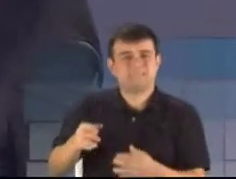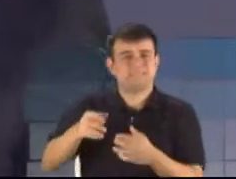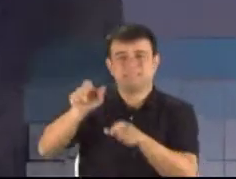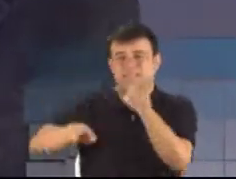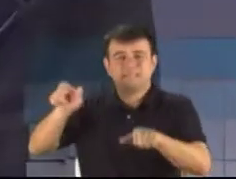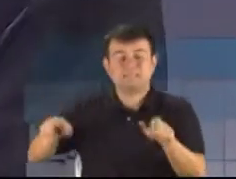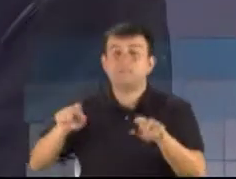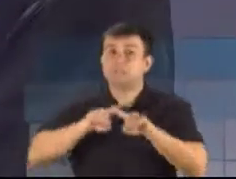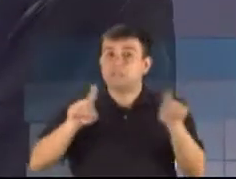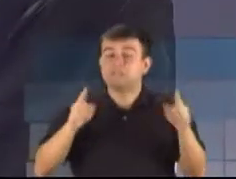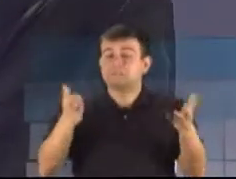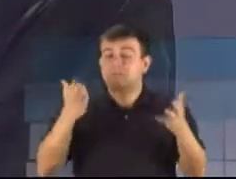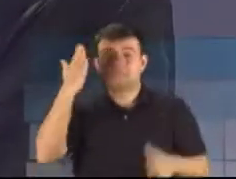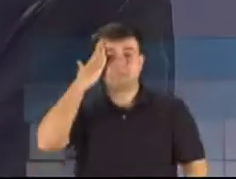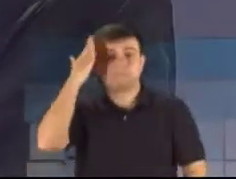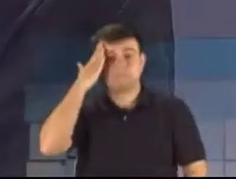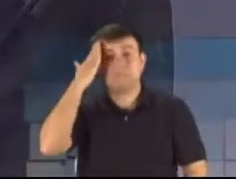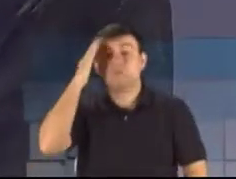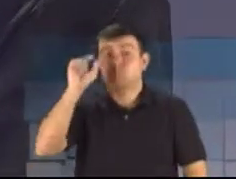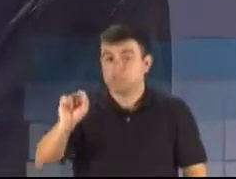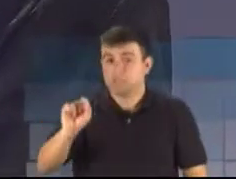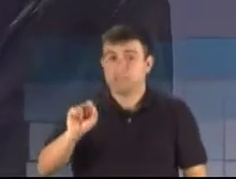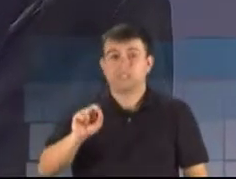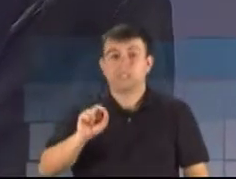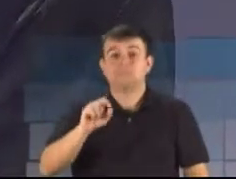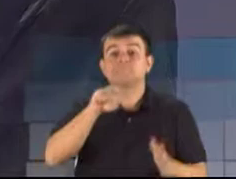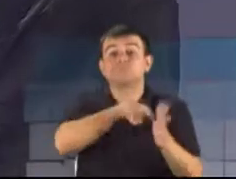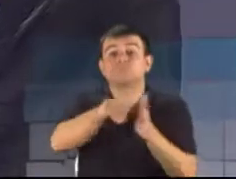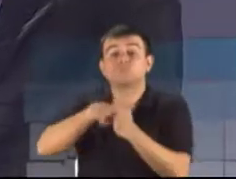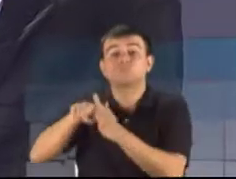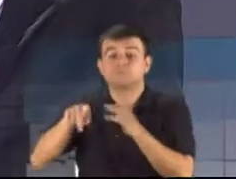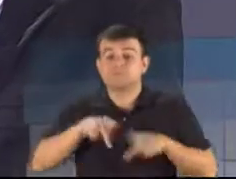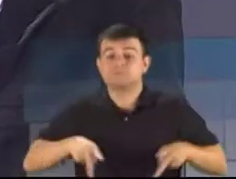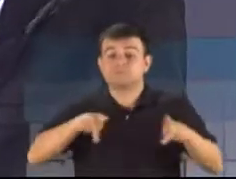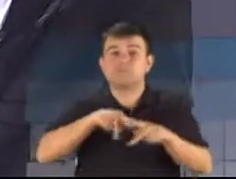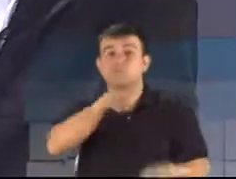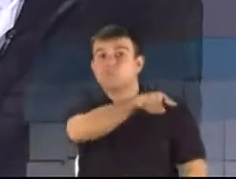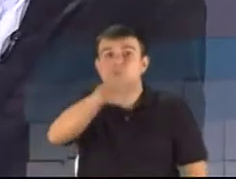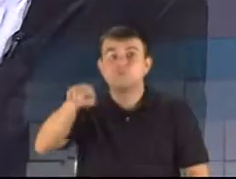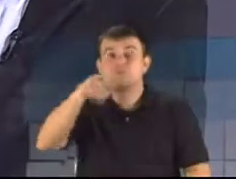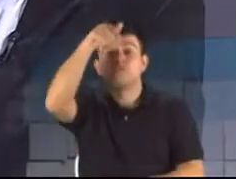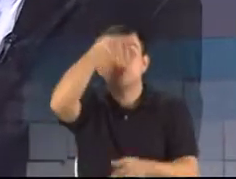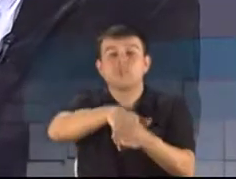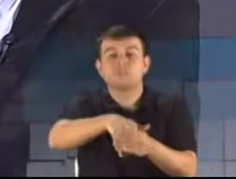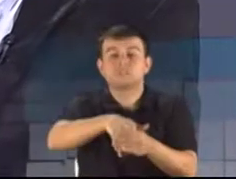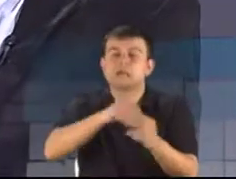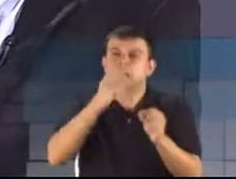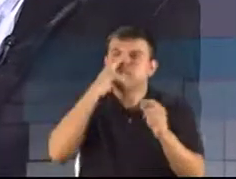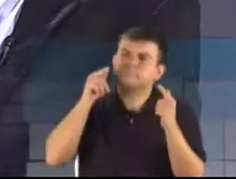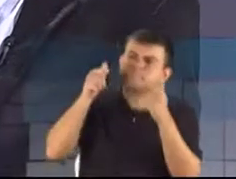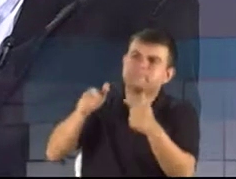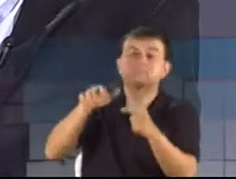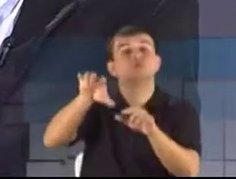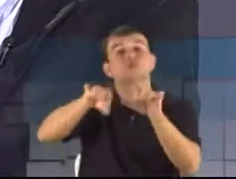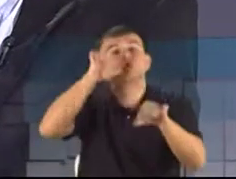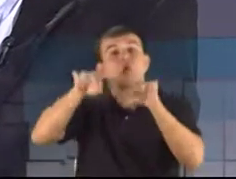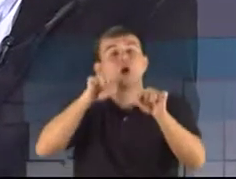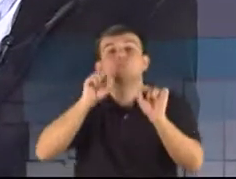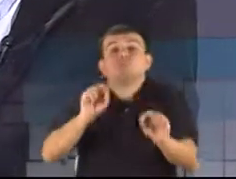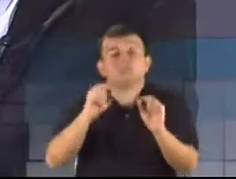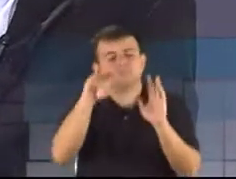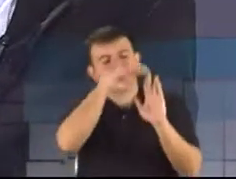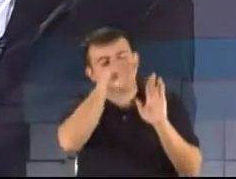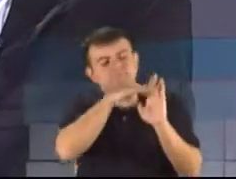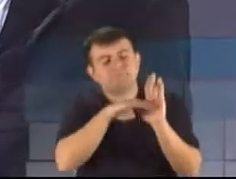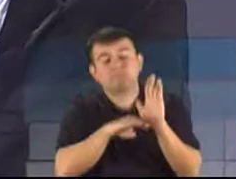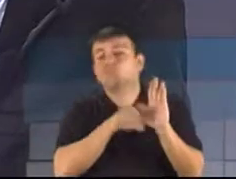popular. Essa democrática muito importante para cidadão, onde ele vai votar e escolhe as suas demandas dos seus municípios e